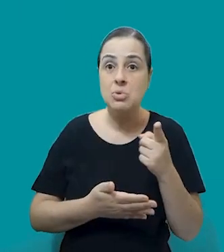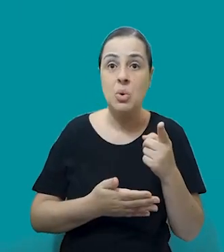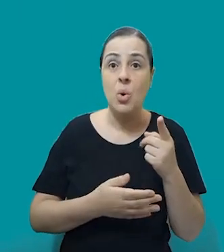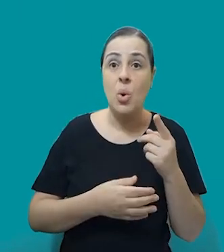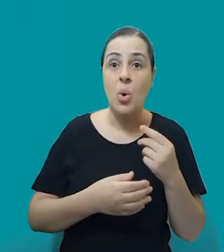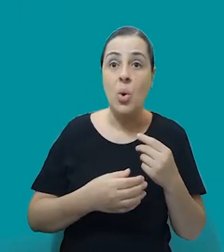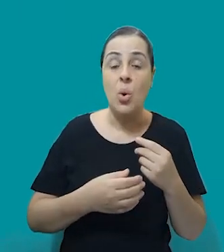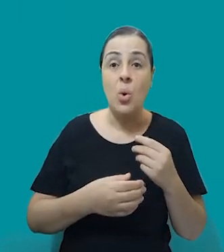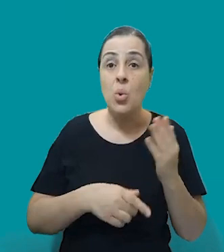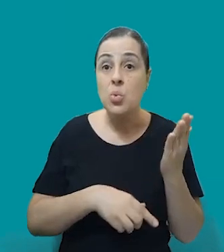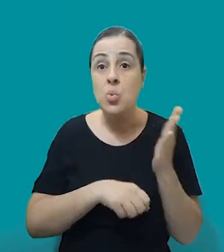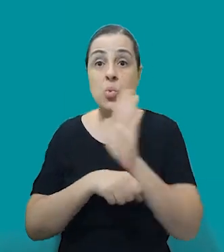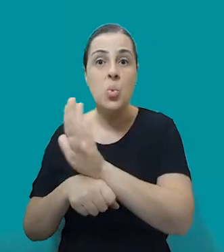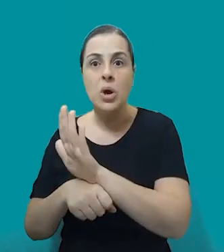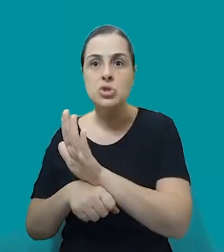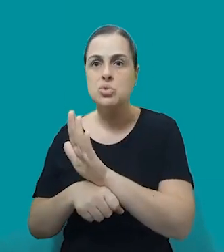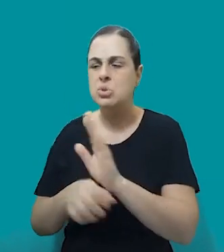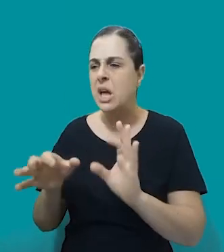deixa acontecer.